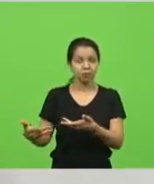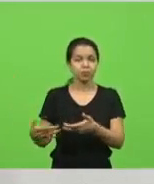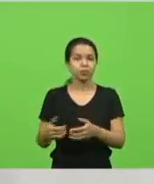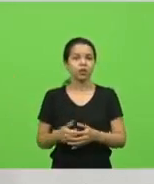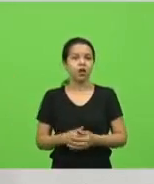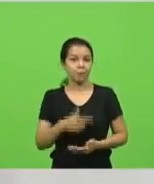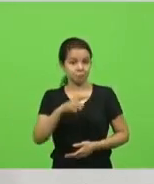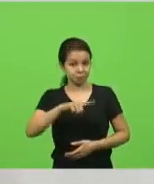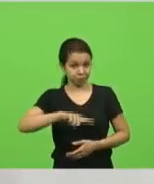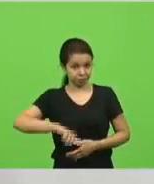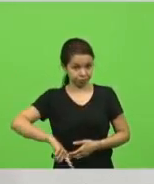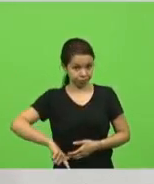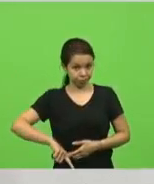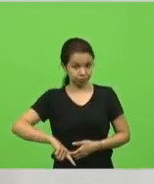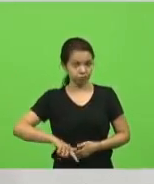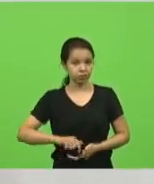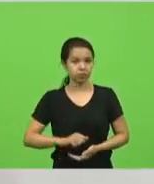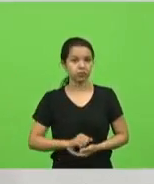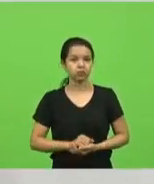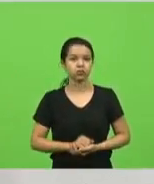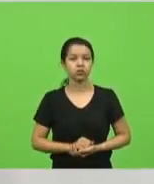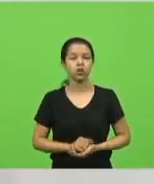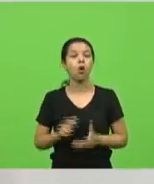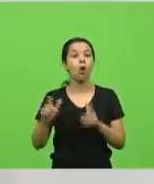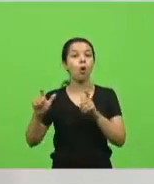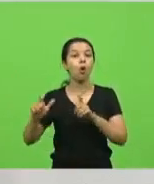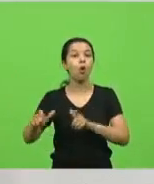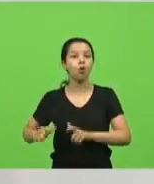para que fique claro para a população, de onde que vem.